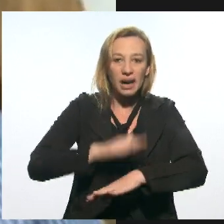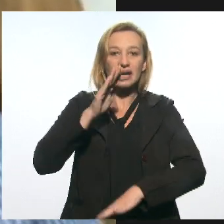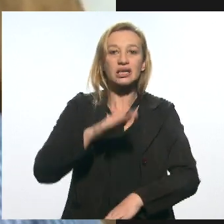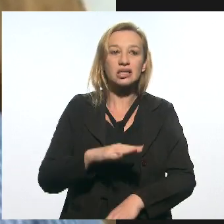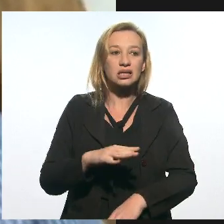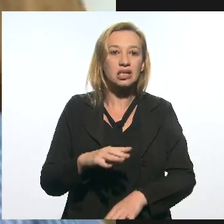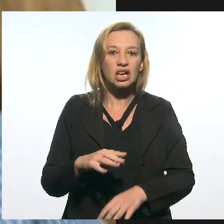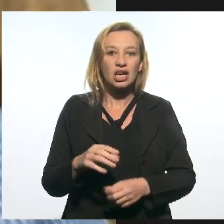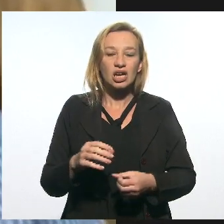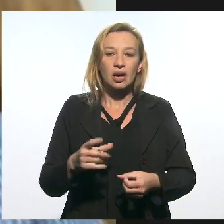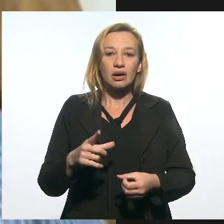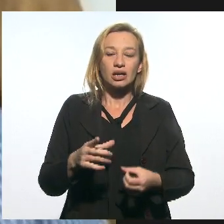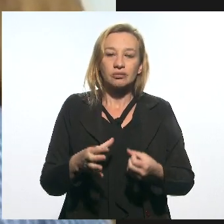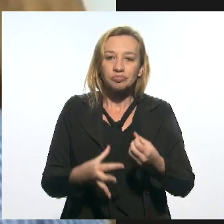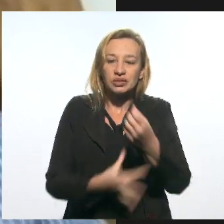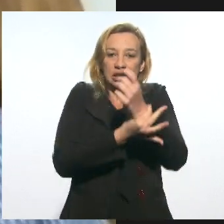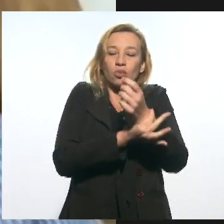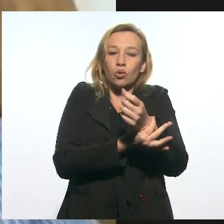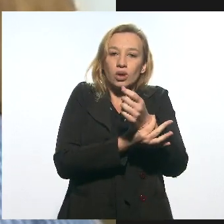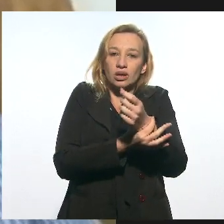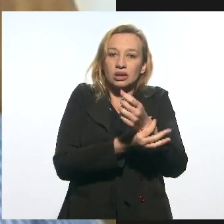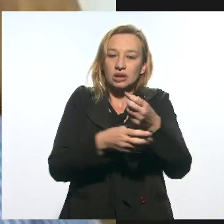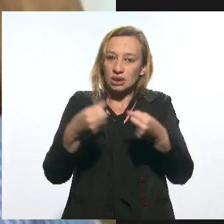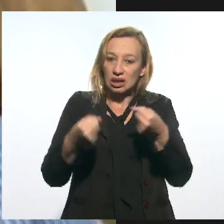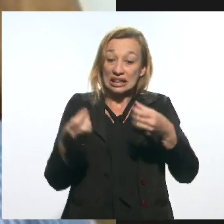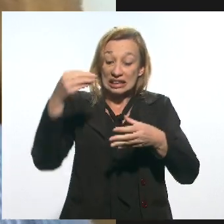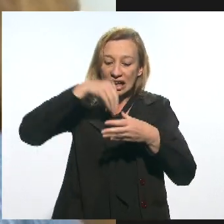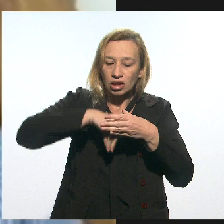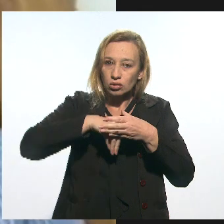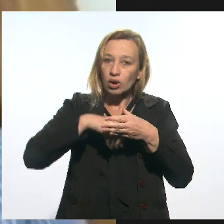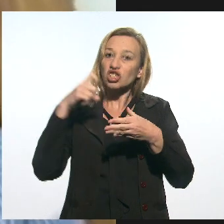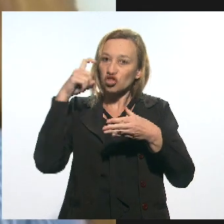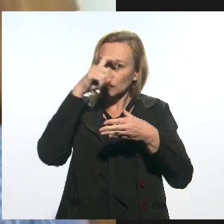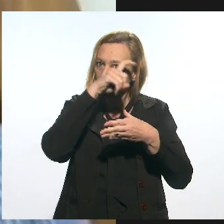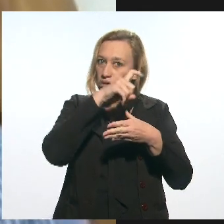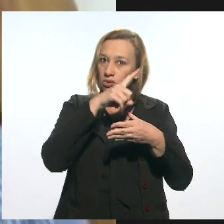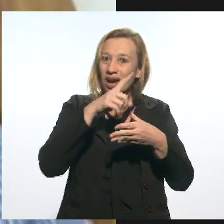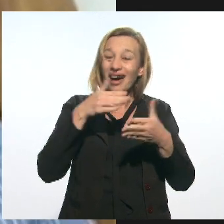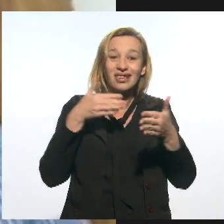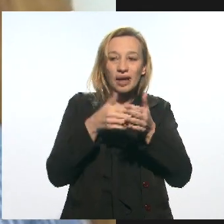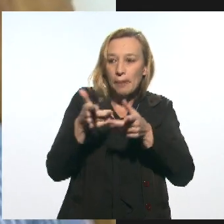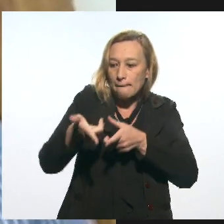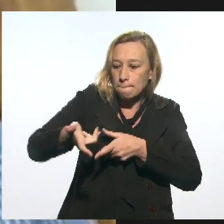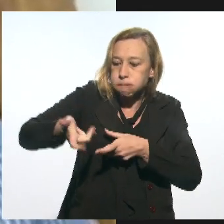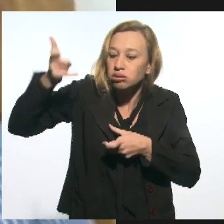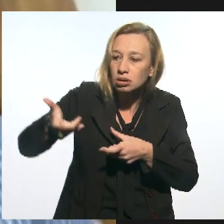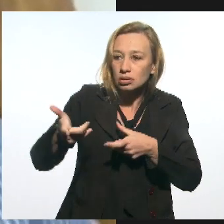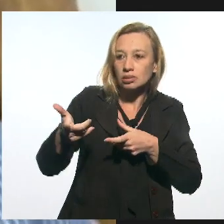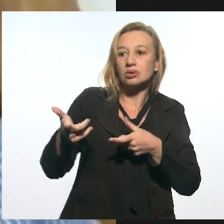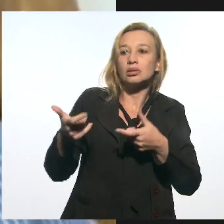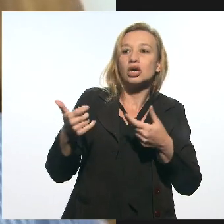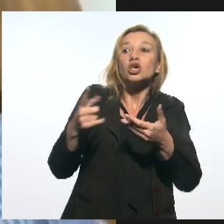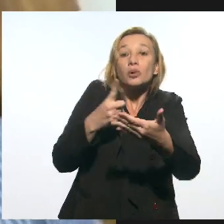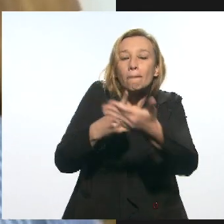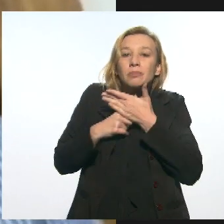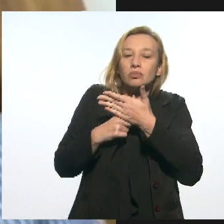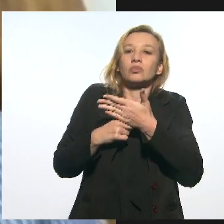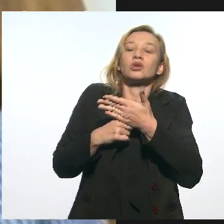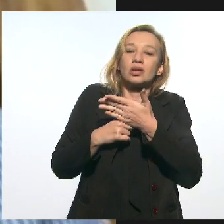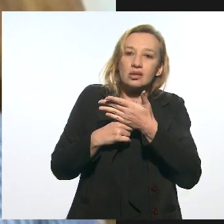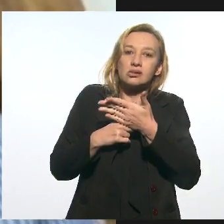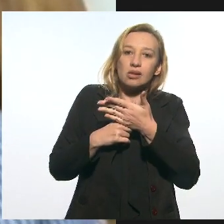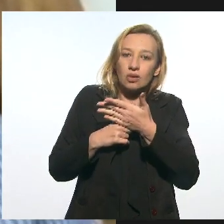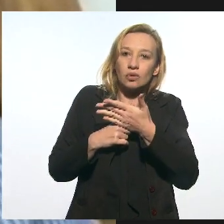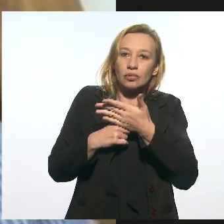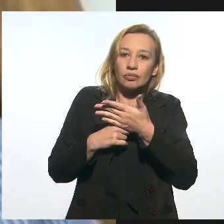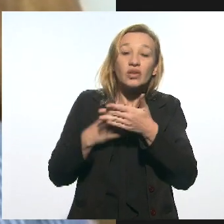blindado é difícil, tanto a permanência quanto a locomoção, e até fazer um disparo. Porque ele é para dar segurança para ele ter um deslocamento